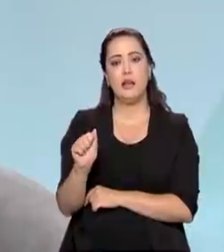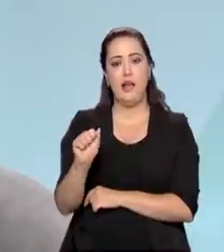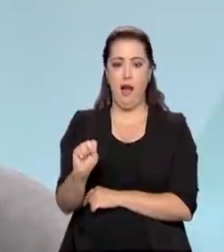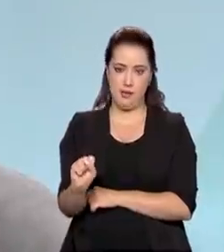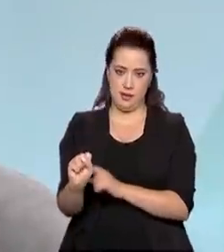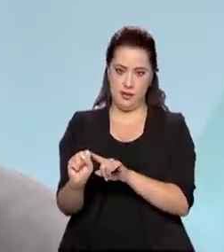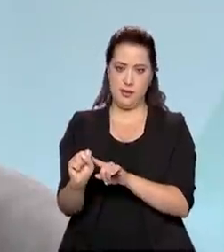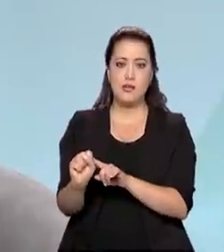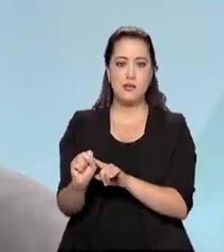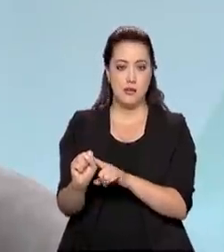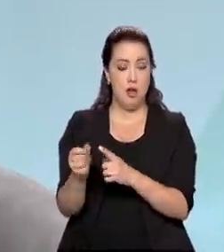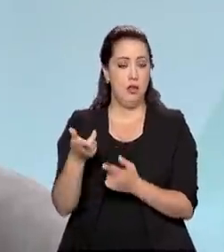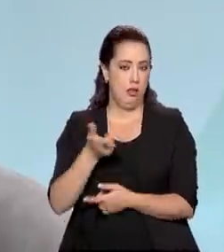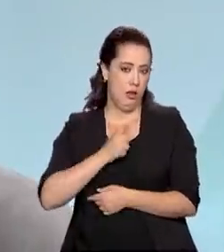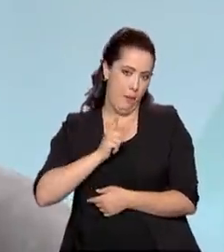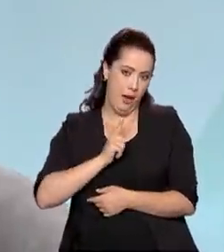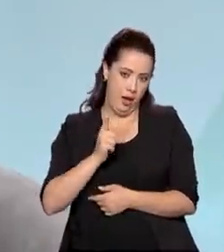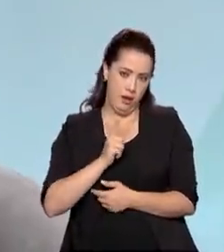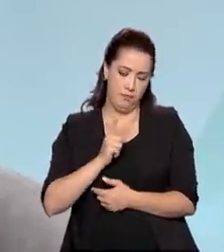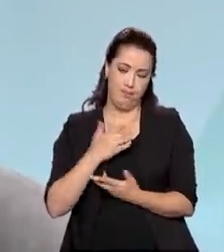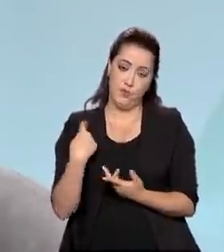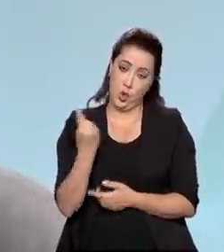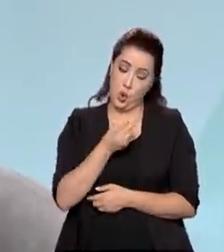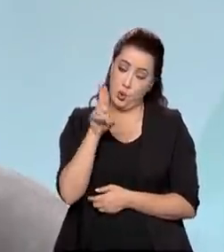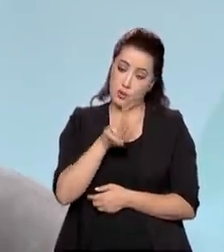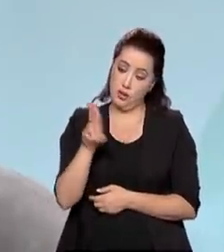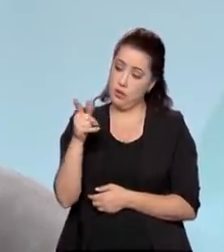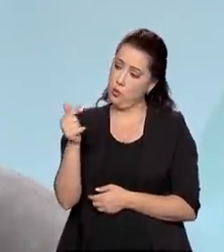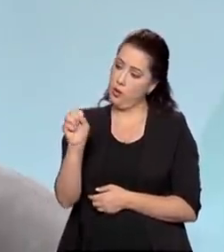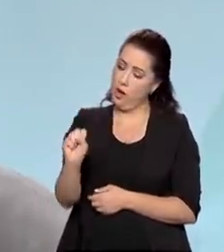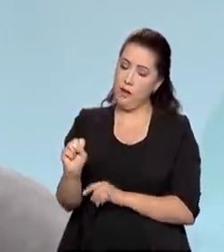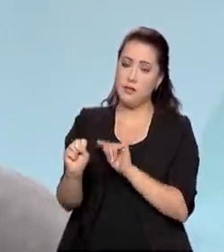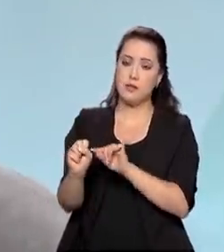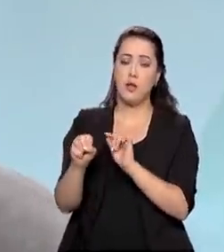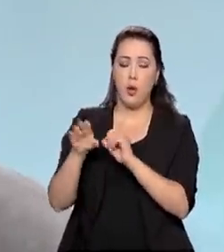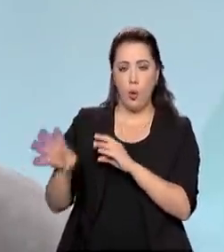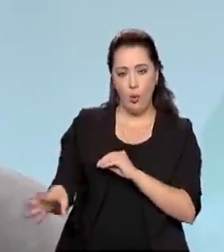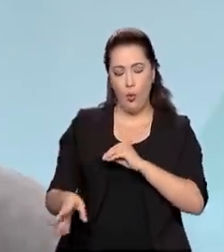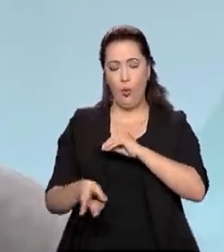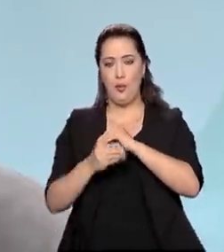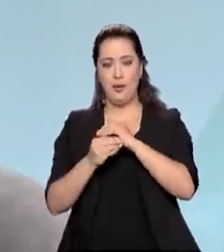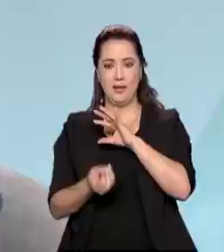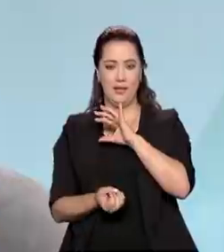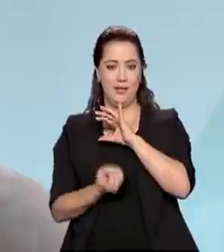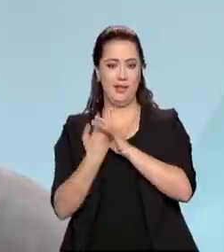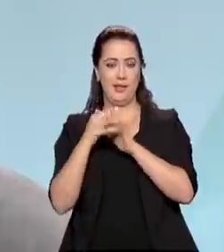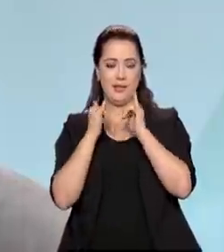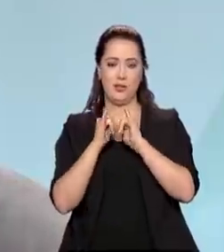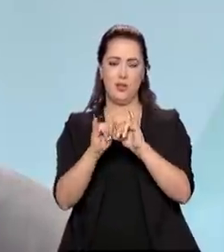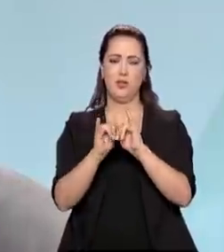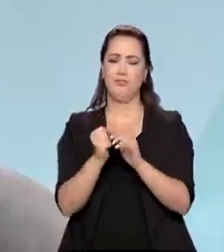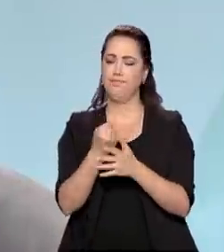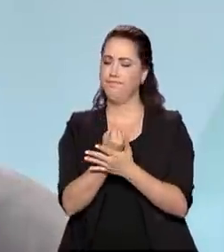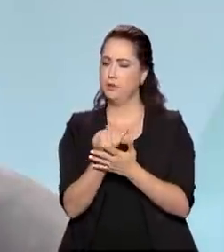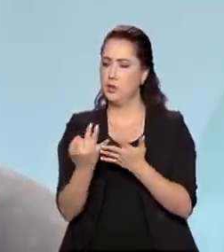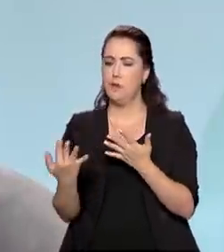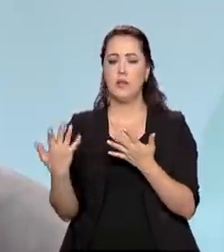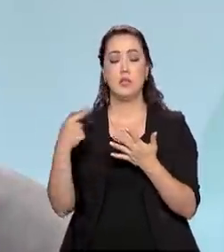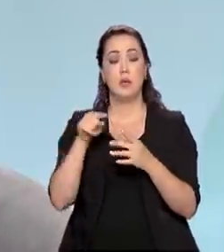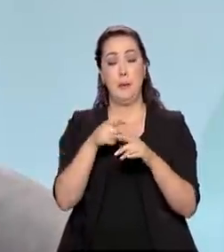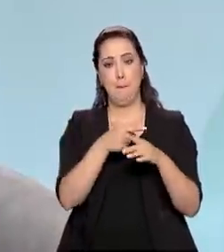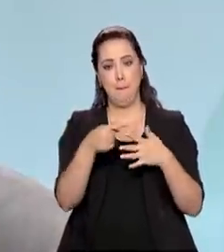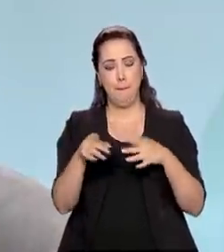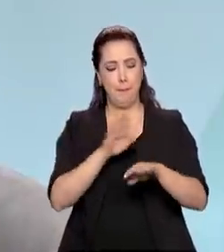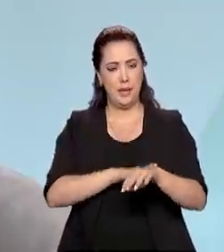Então, o que nós estamos fazendo é usando o gás natural como complementar nesses vales, nesses períodos de